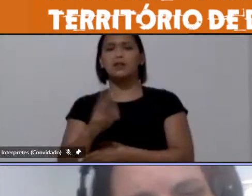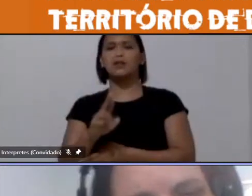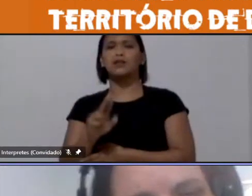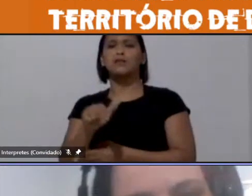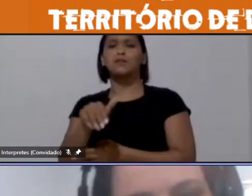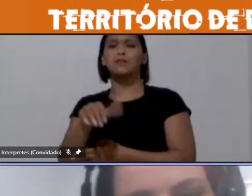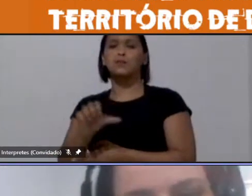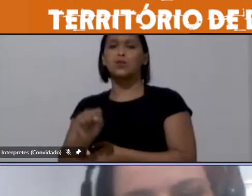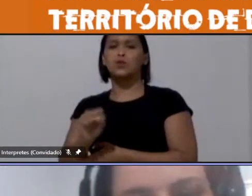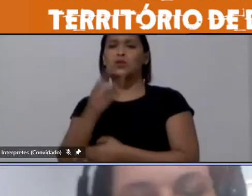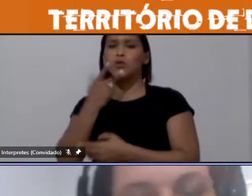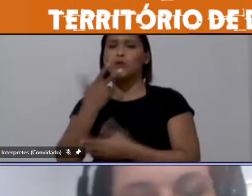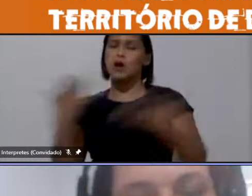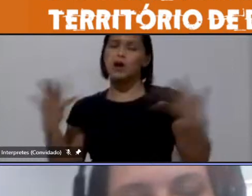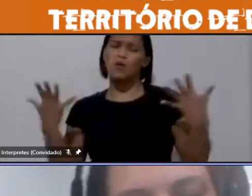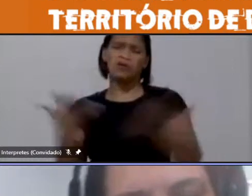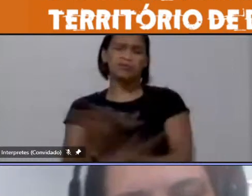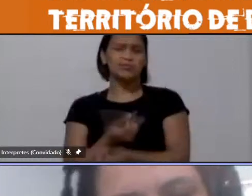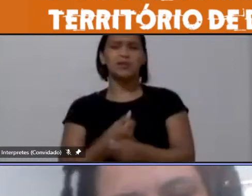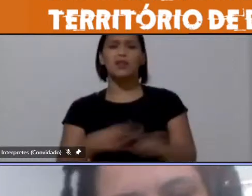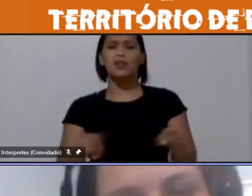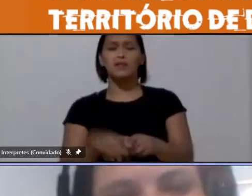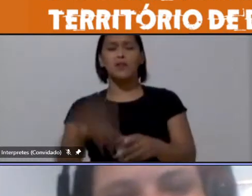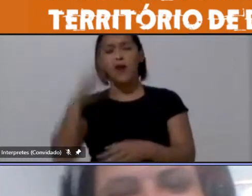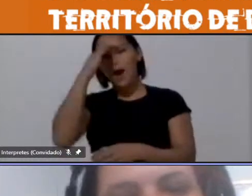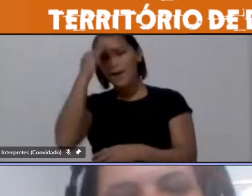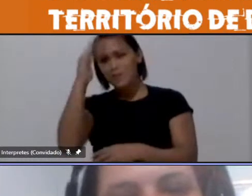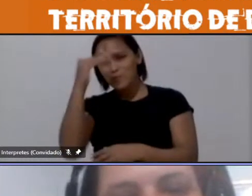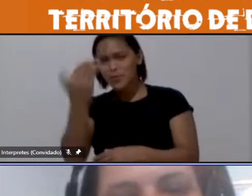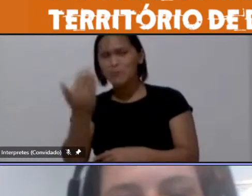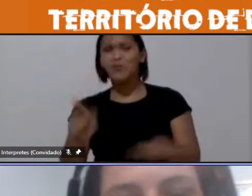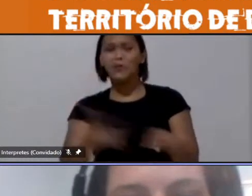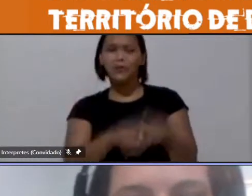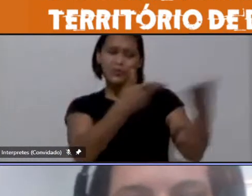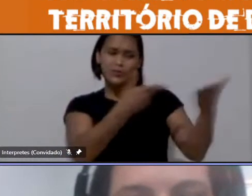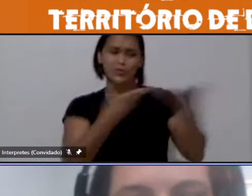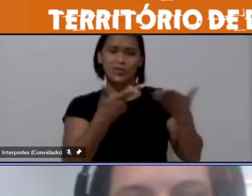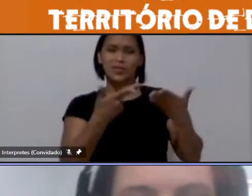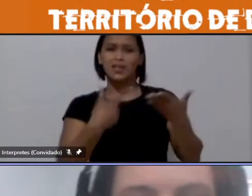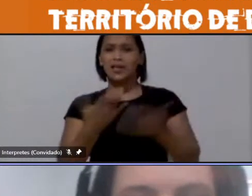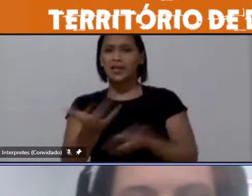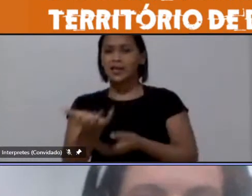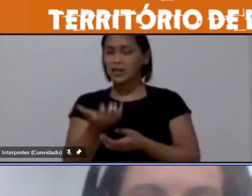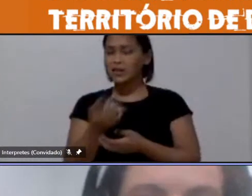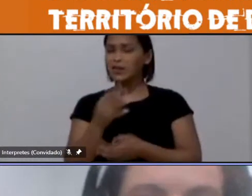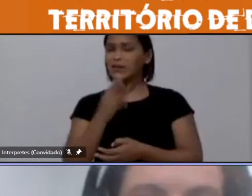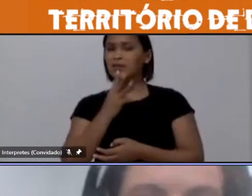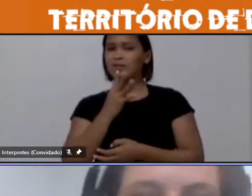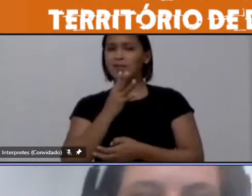prazer também você também está bastante famoso eu também queria muito te conhecer